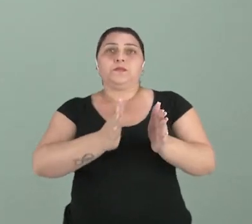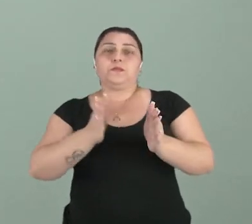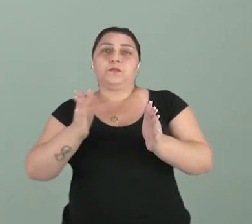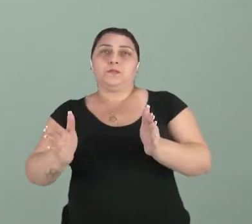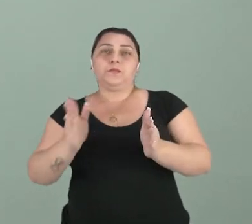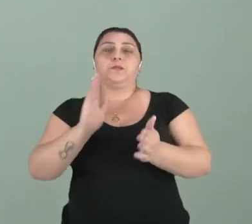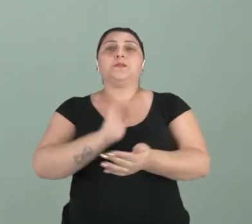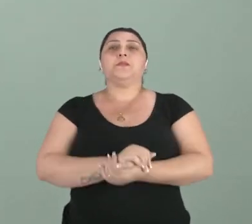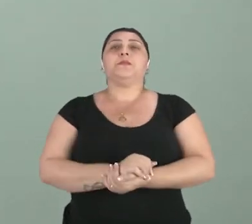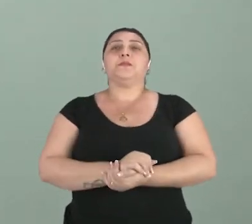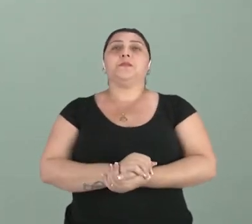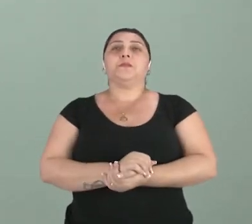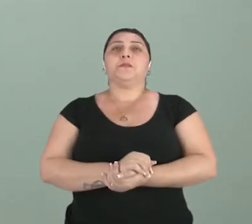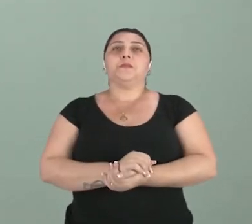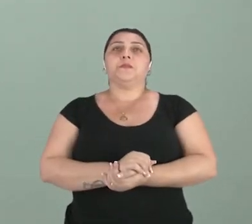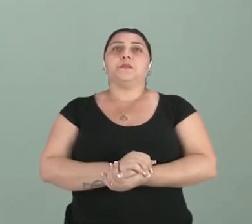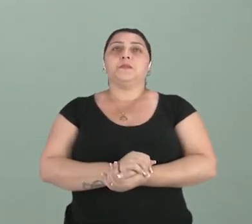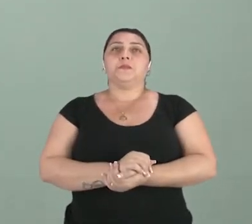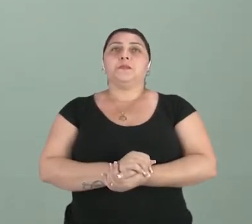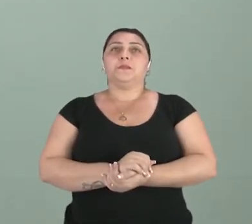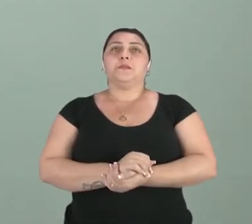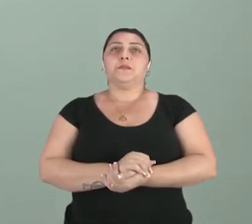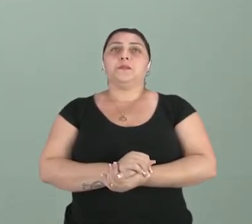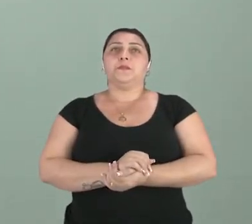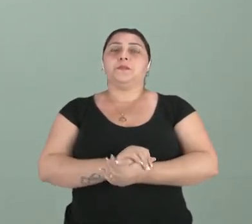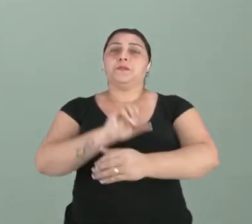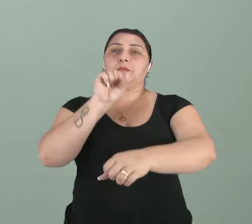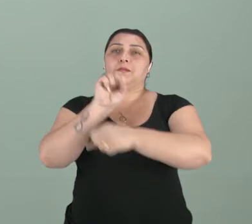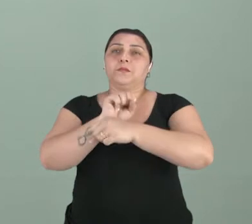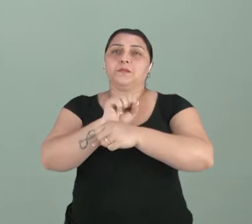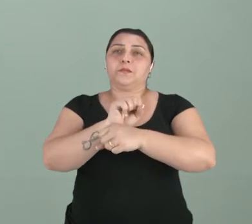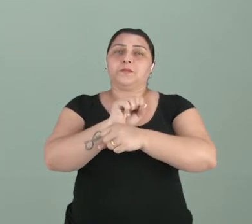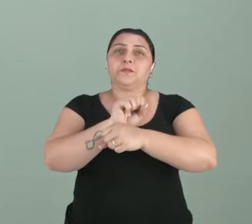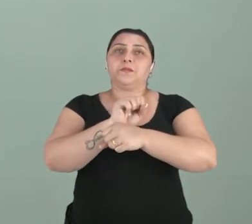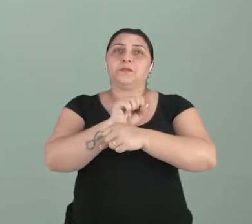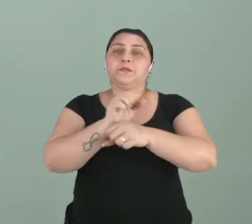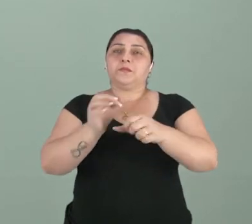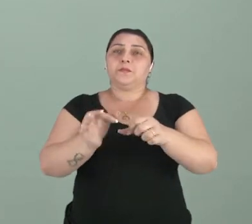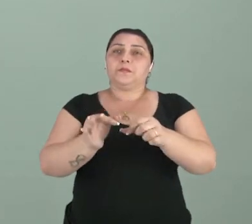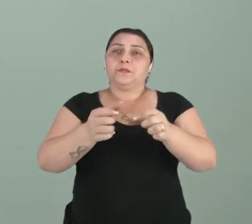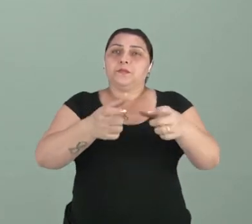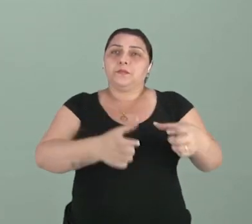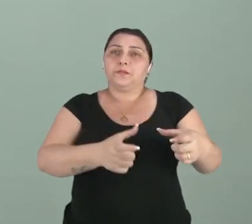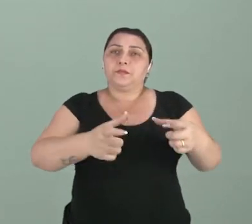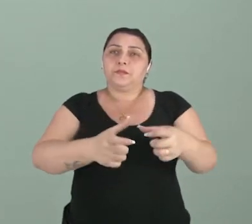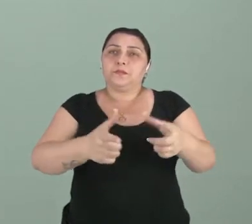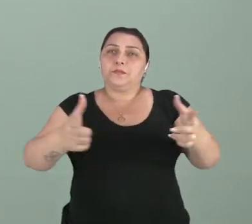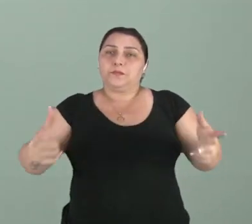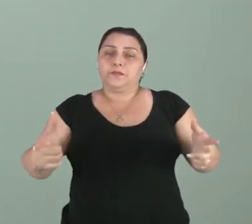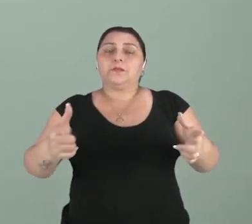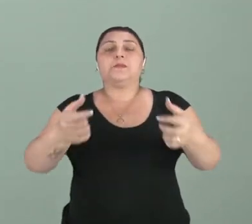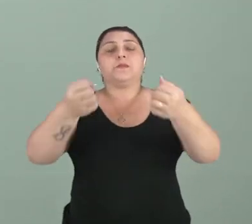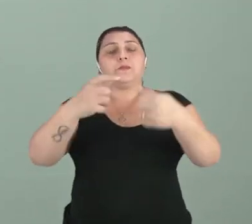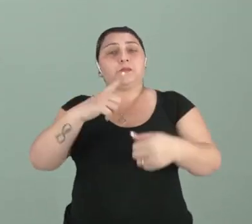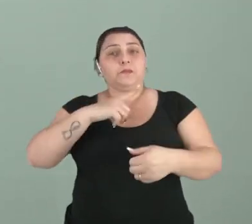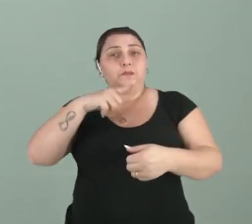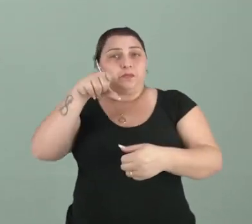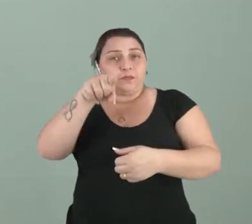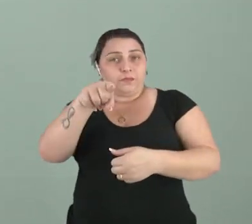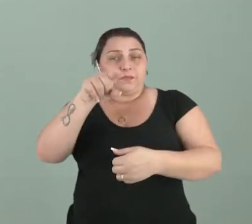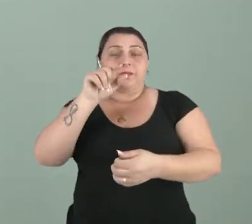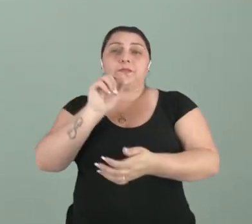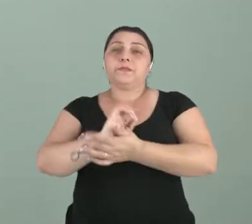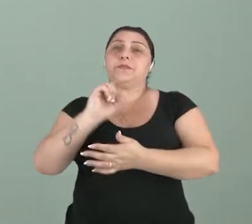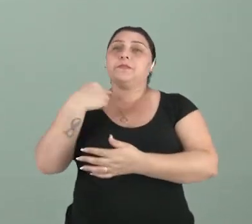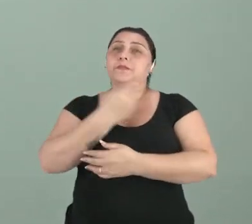função em relação ao intervalo de espaço que vai ser definida por você,